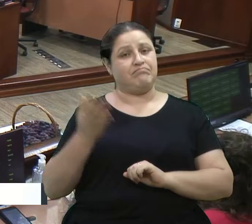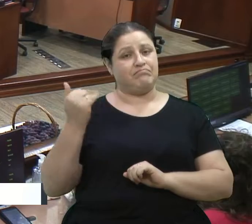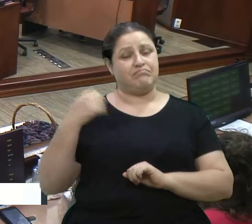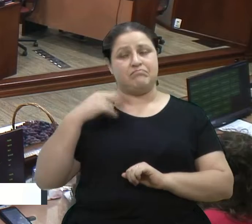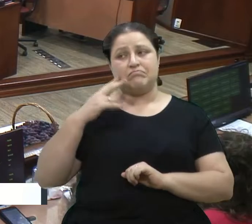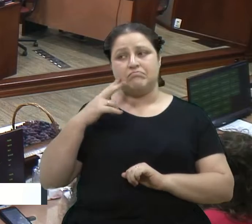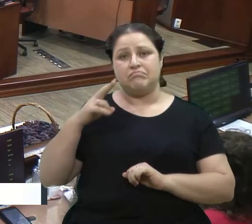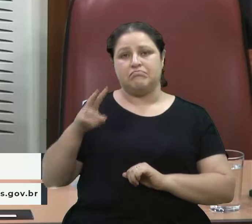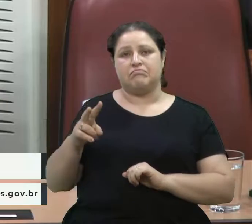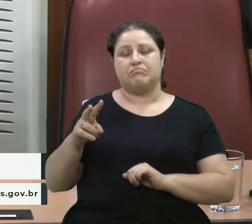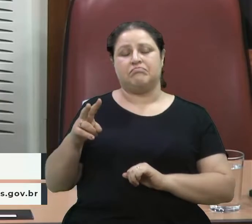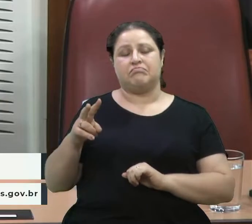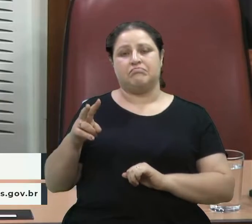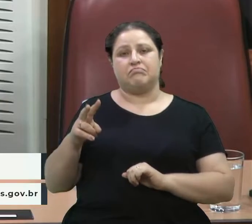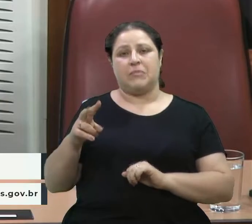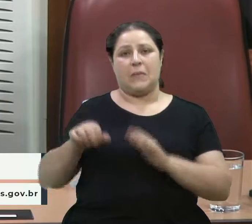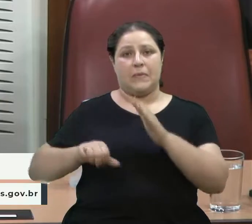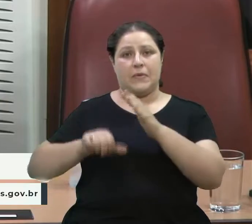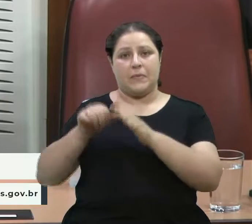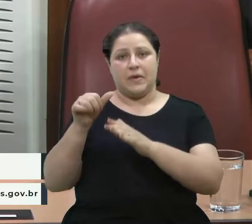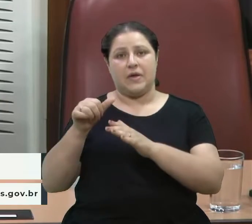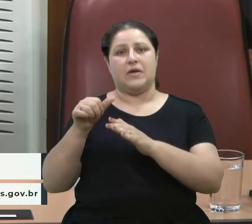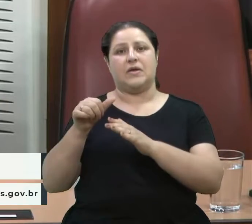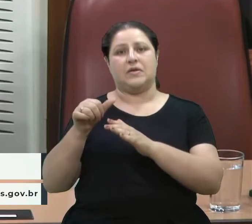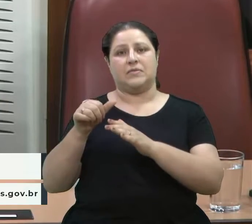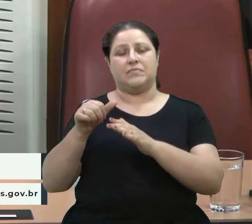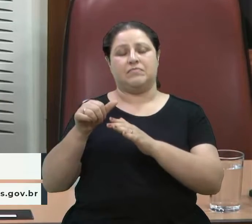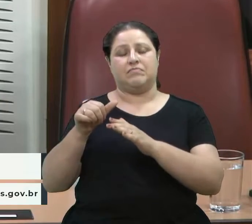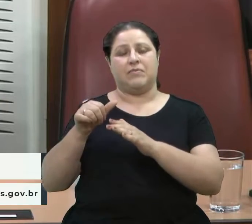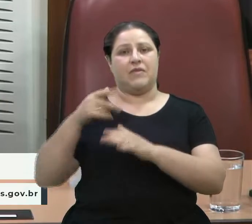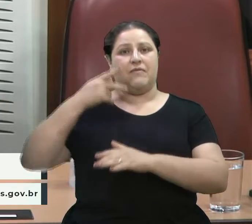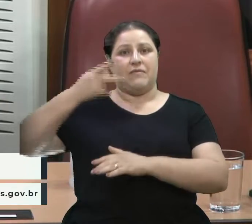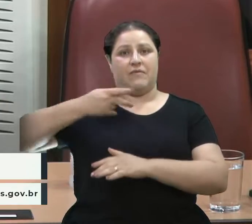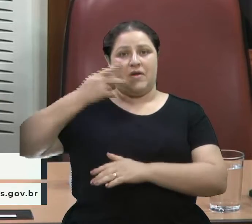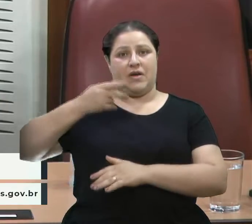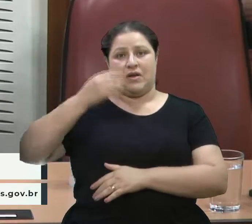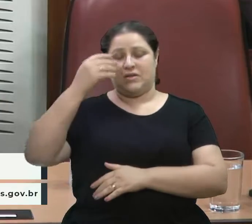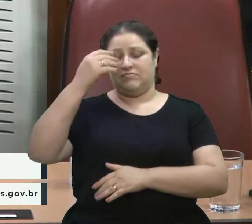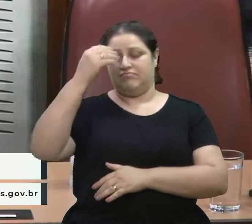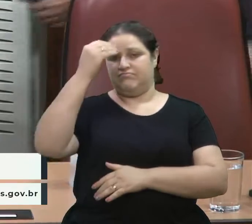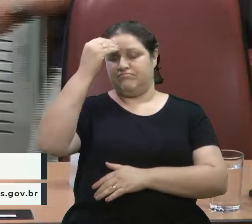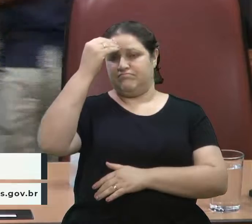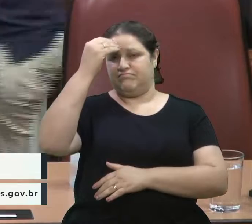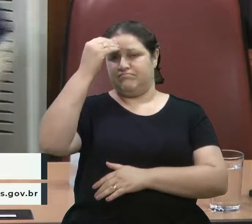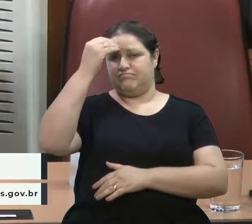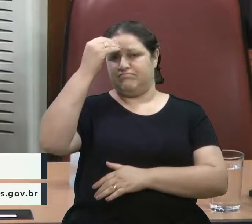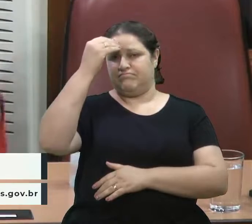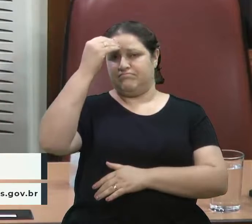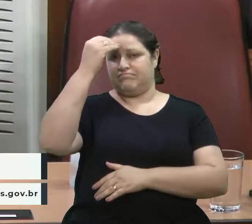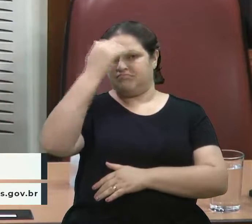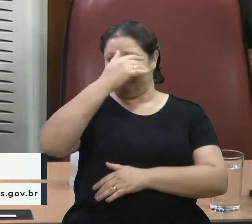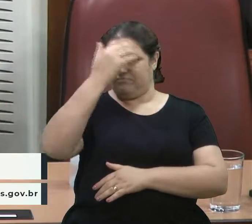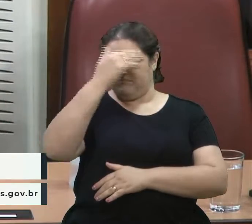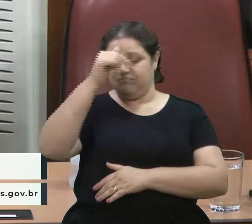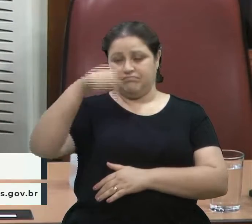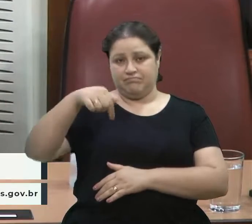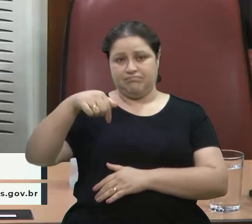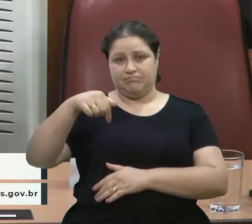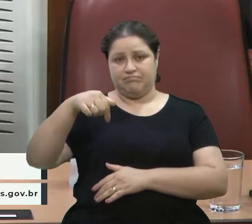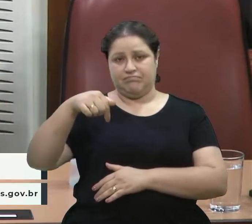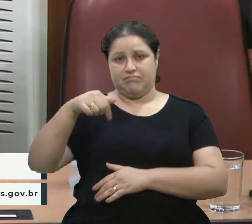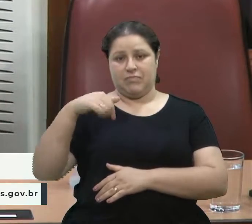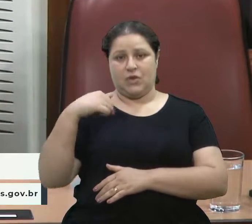primeira manifestação do nosso prefeito Adiló aqui, na nossa posse, no início do ano